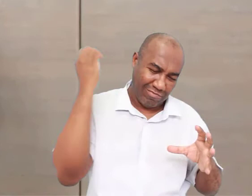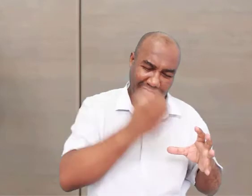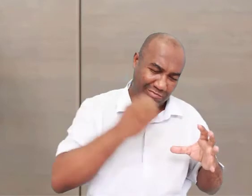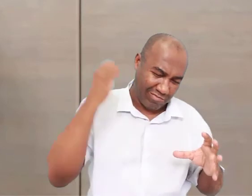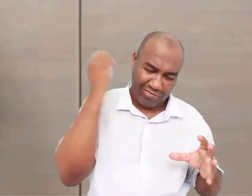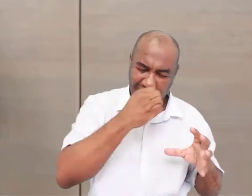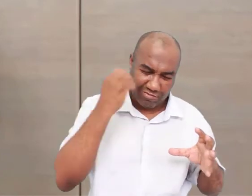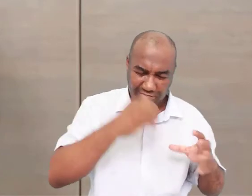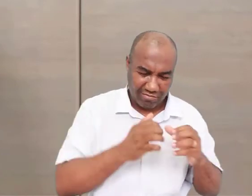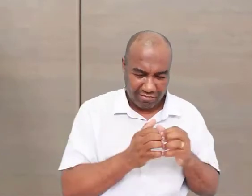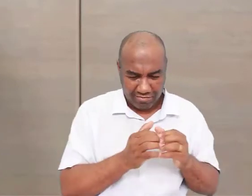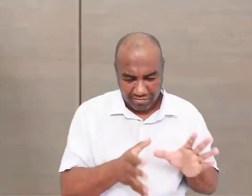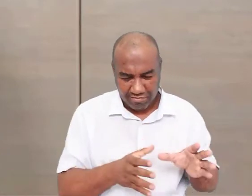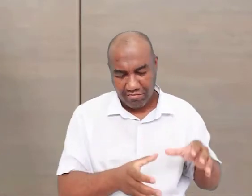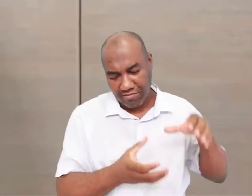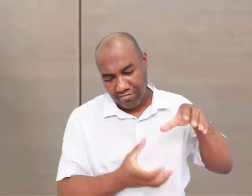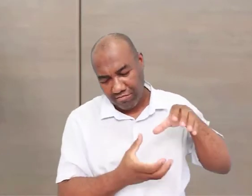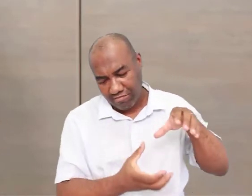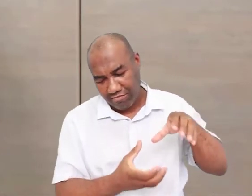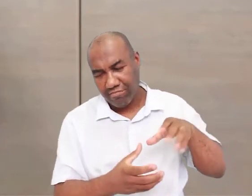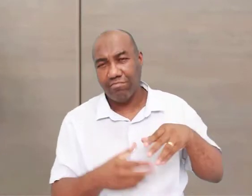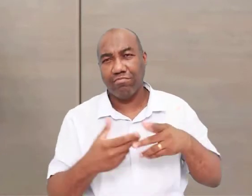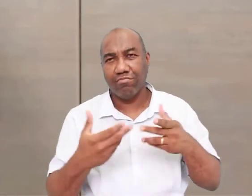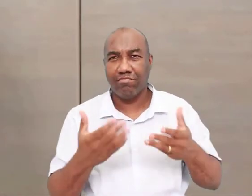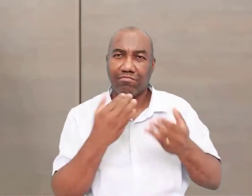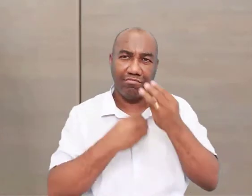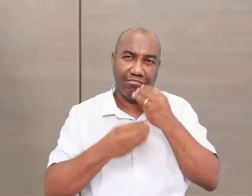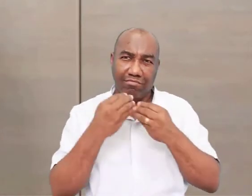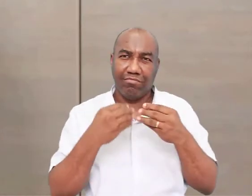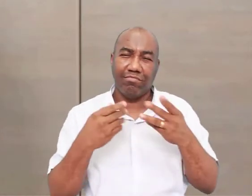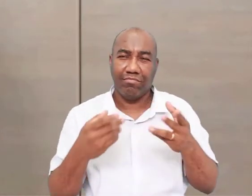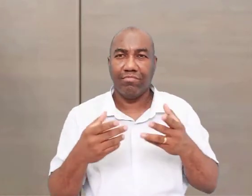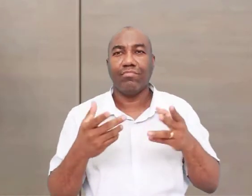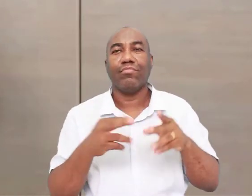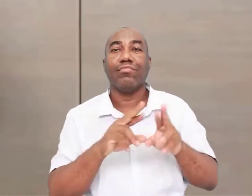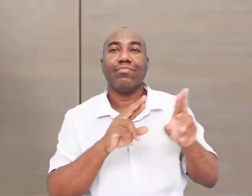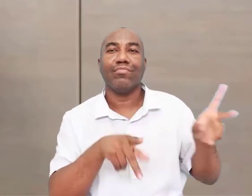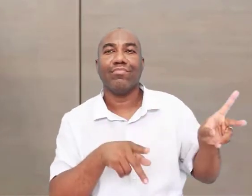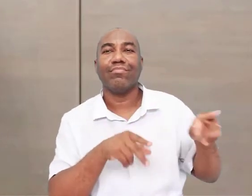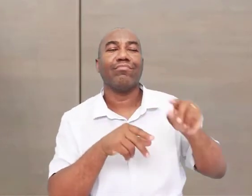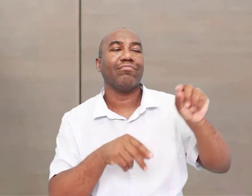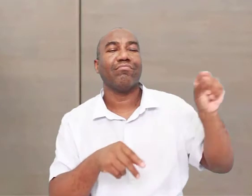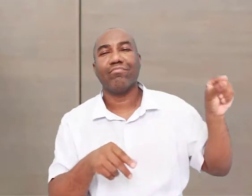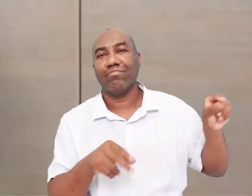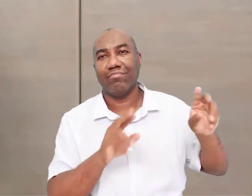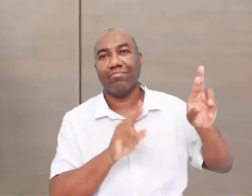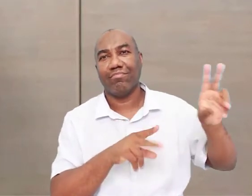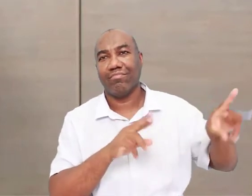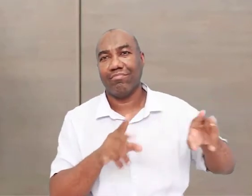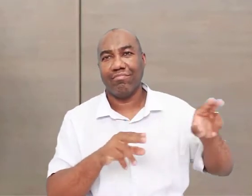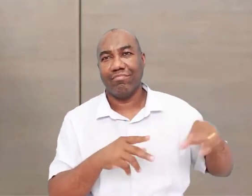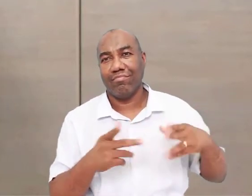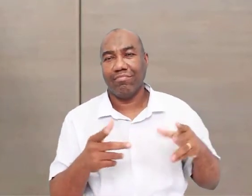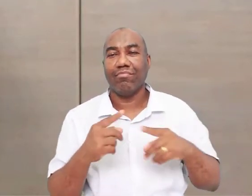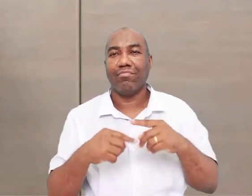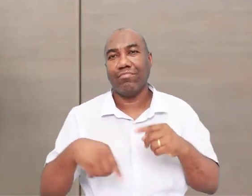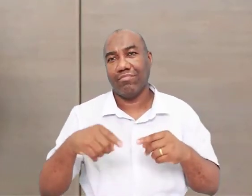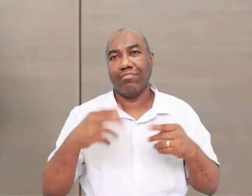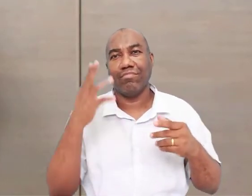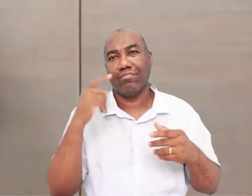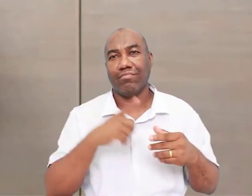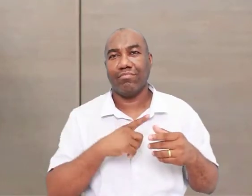Certo? Então, ele já se diferencia dos outros animais que não têm essa inteligência para poder fazer isso, nem essas articulações que a gente tem.